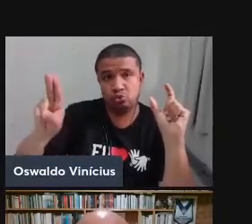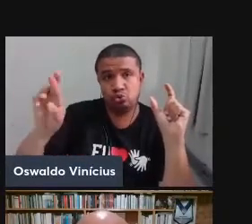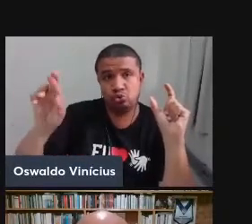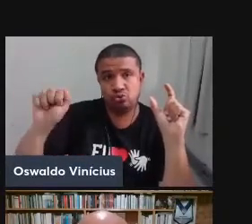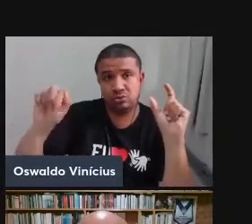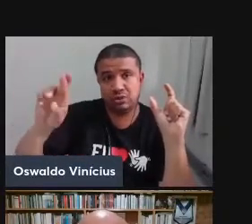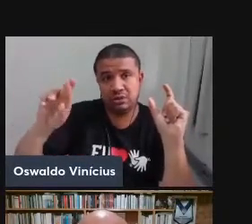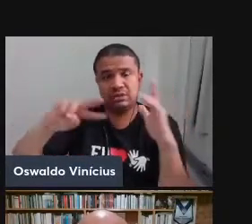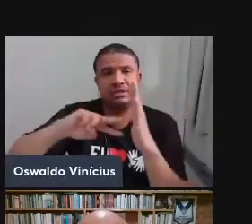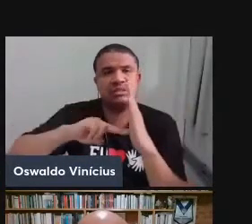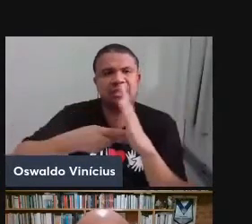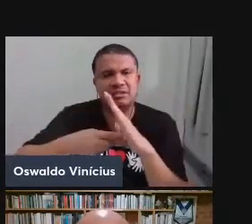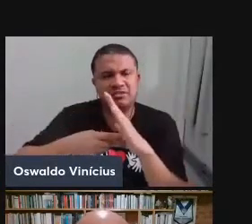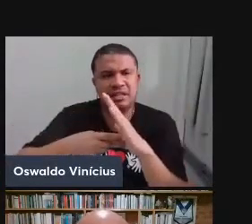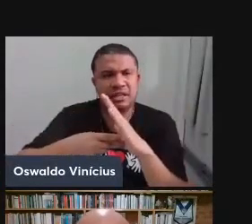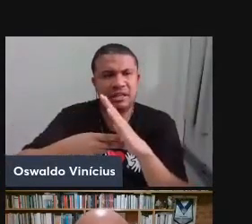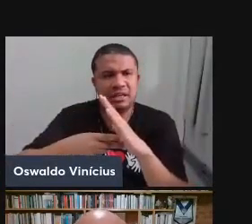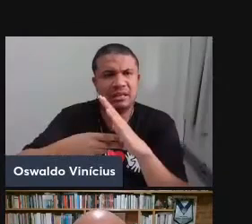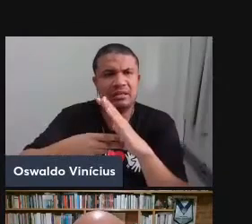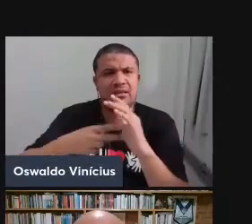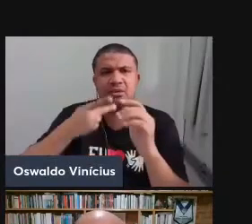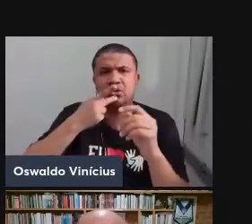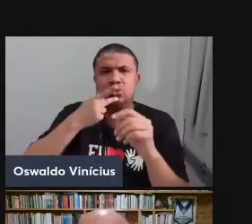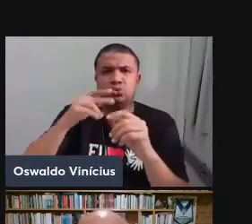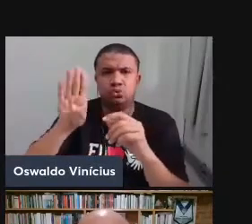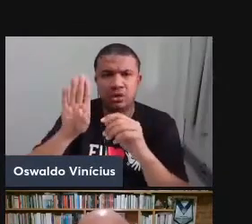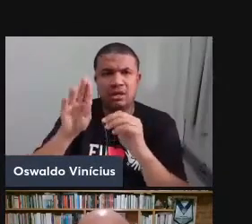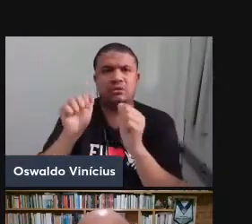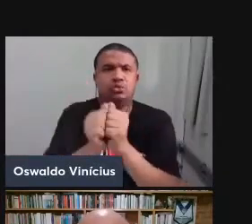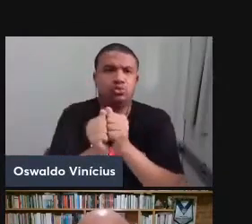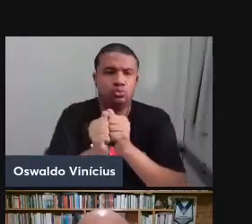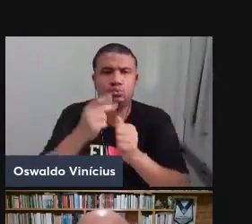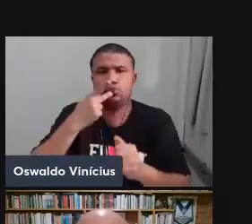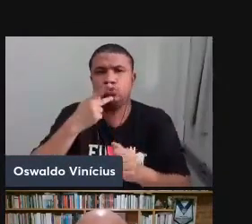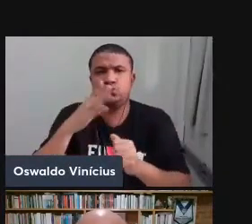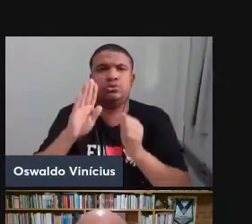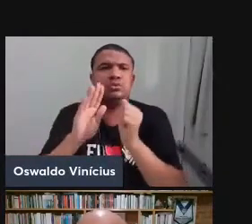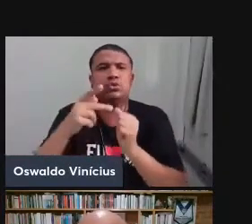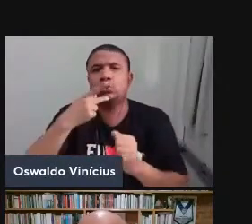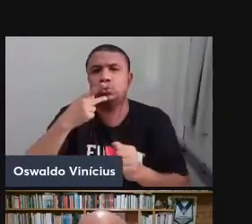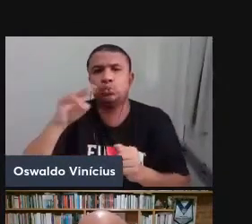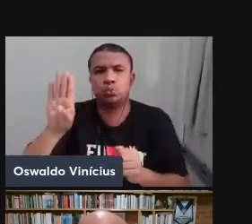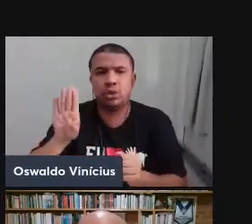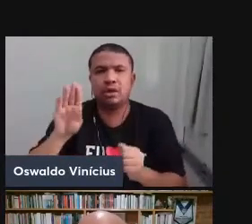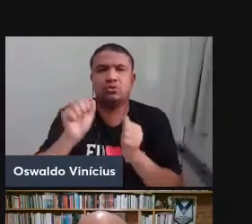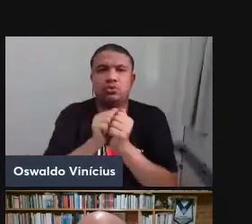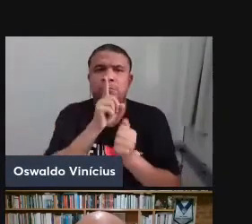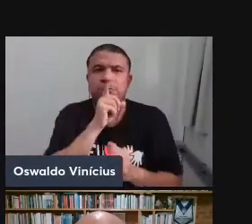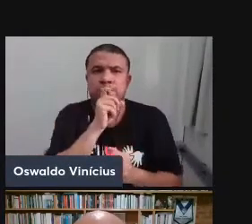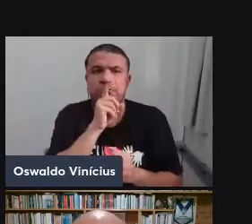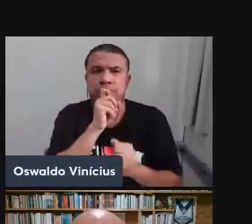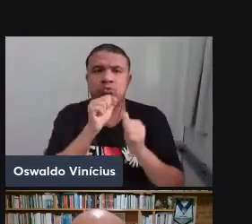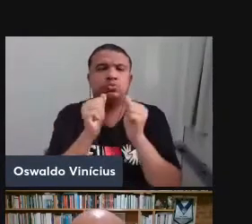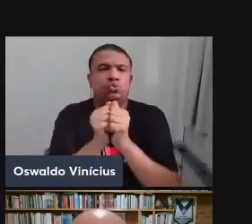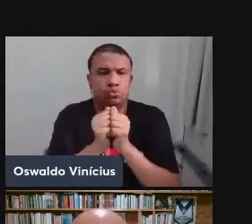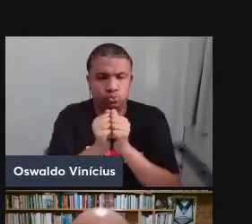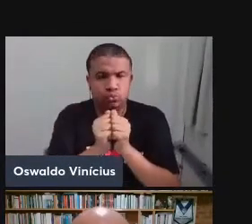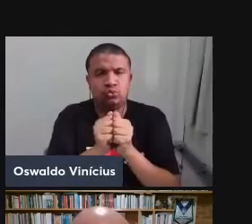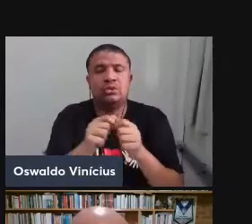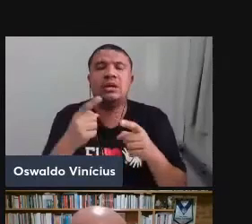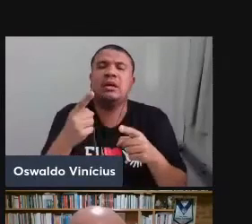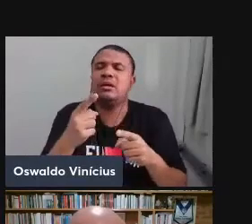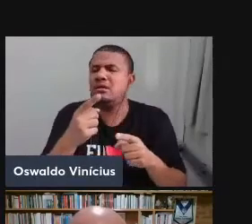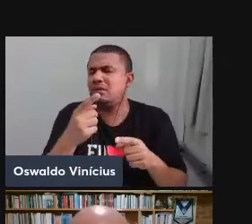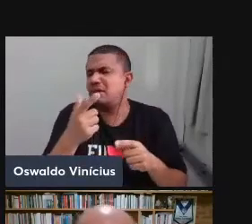significa, literalmente, jurar junto, fazer um juramento conjunto. Mas quando a gente visita,